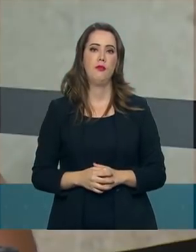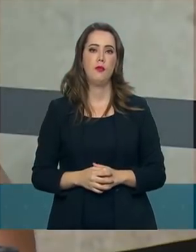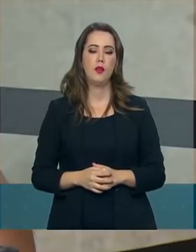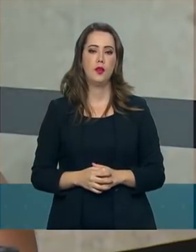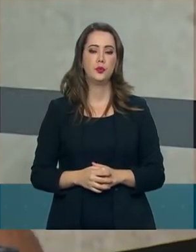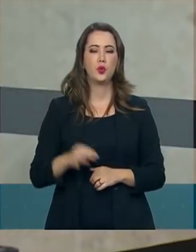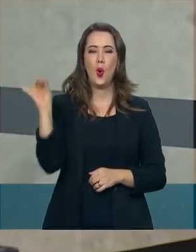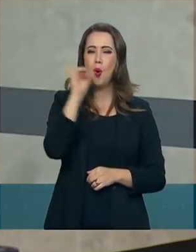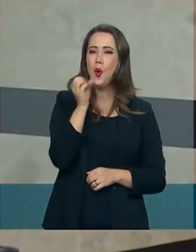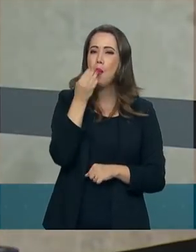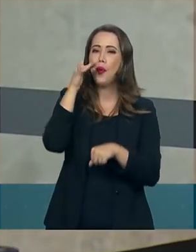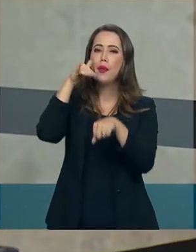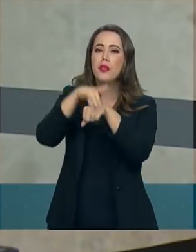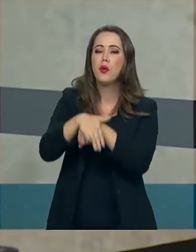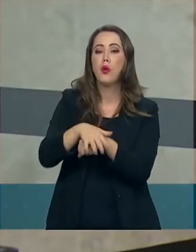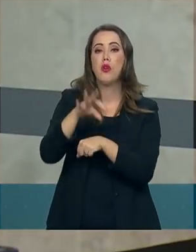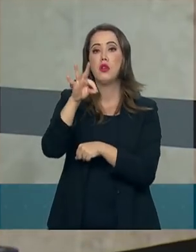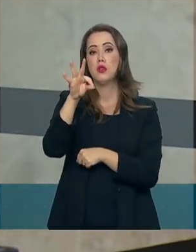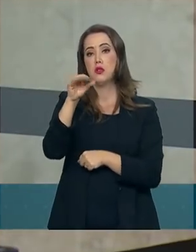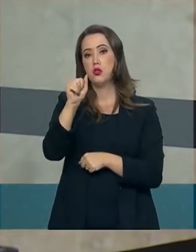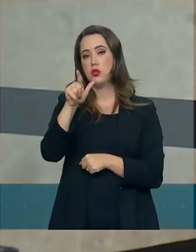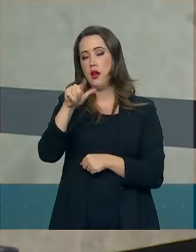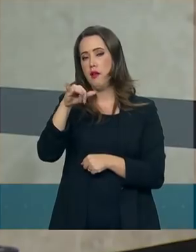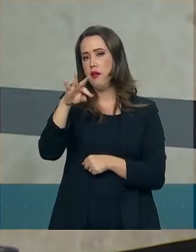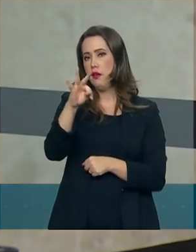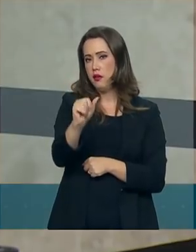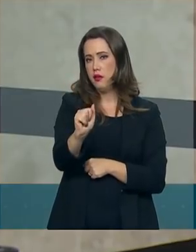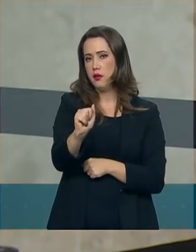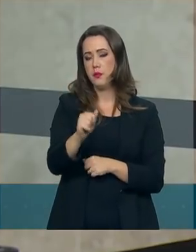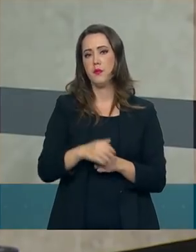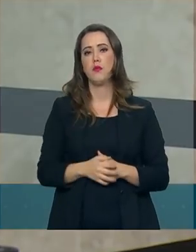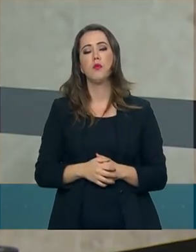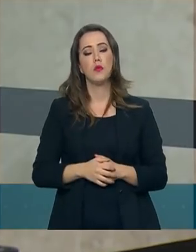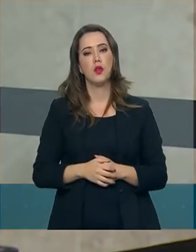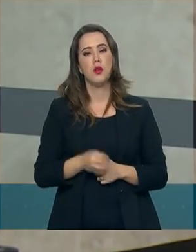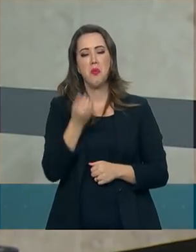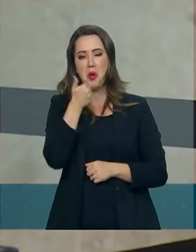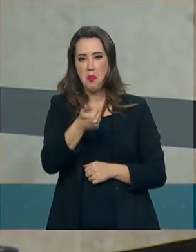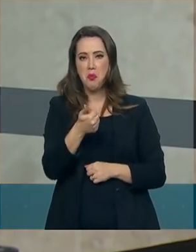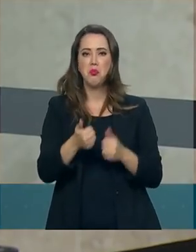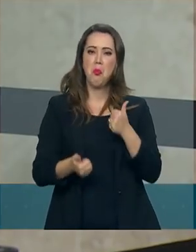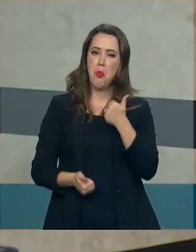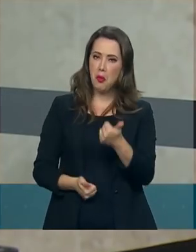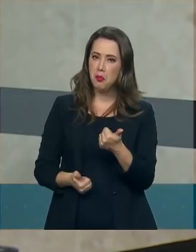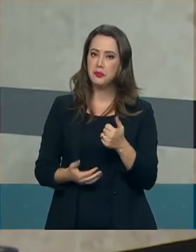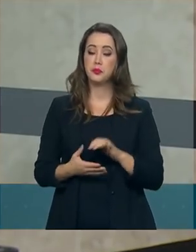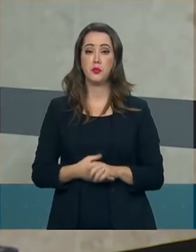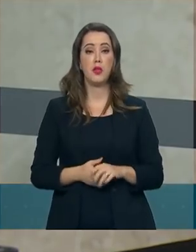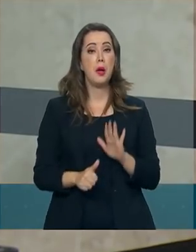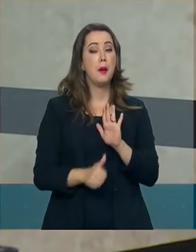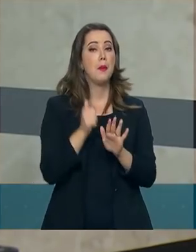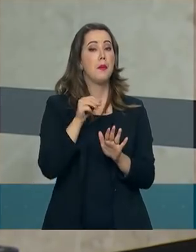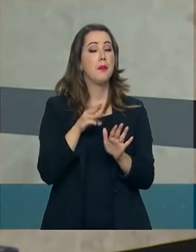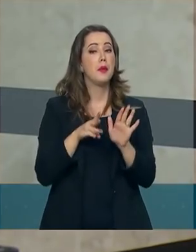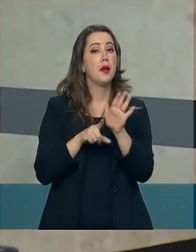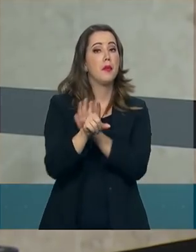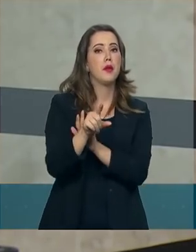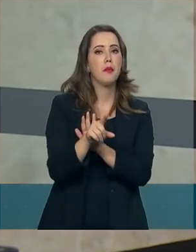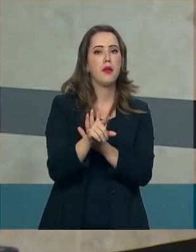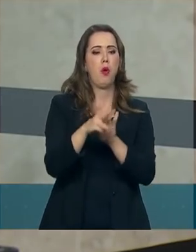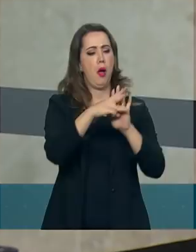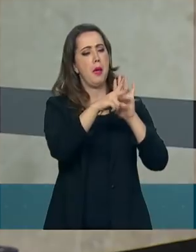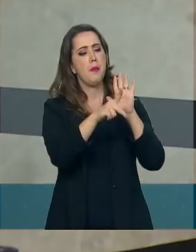Porta-voz, boa noite, Thalita Fernandes, da Folha de São Paulo. Tudo bem, Thalita? A primeira pergunta é em relação à MP870, de